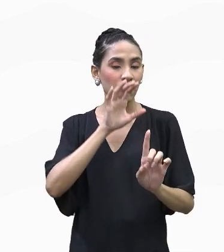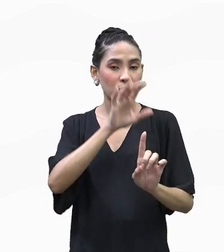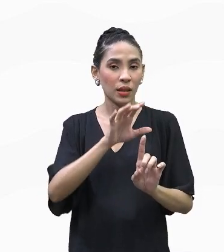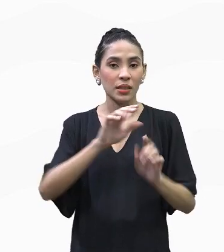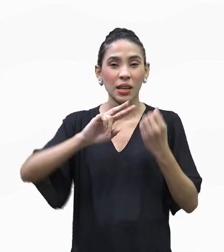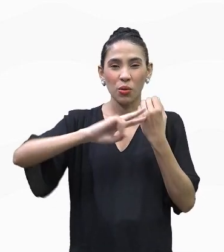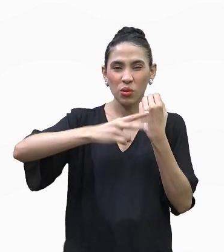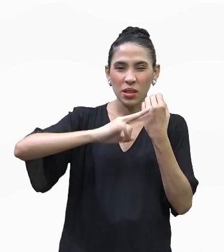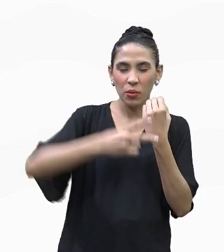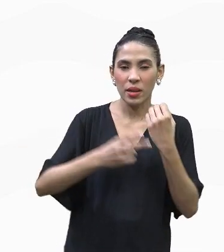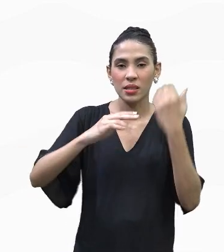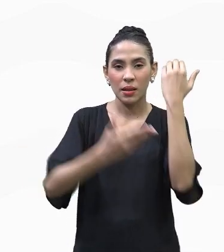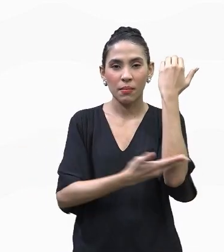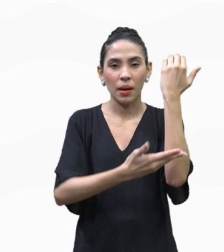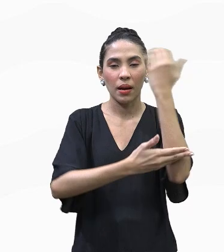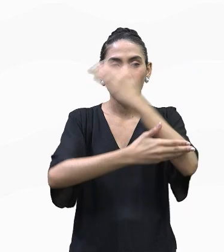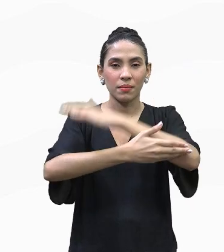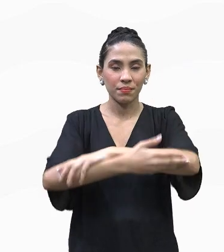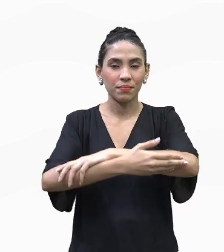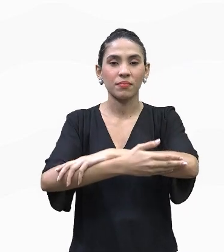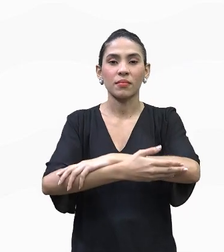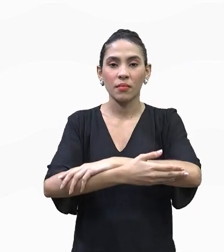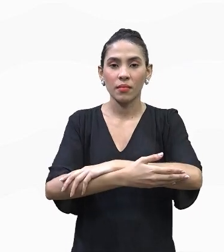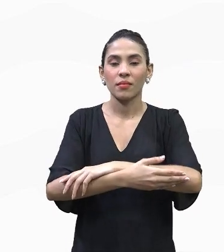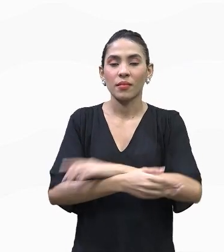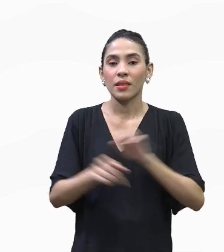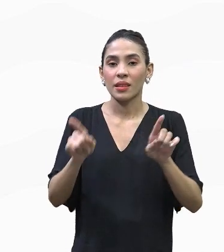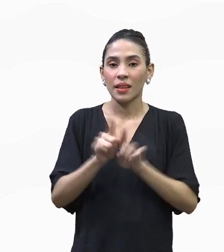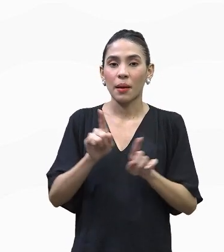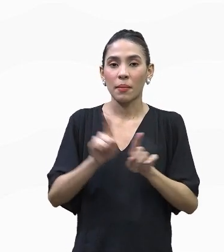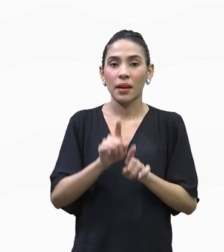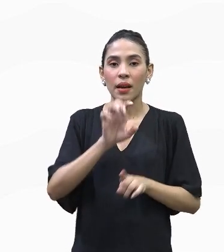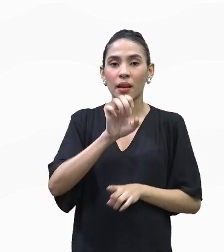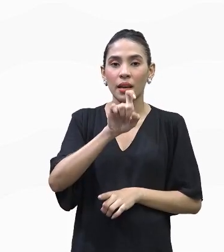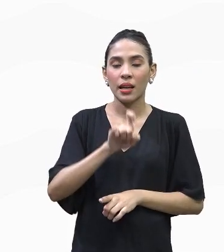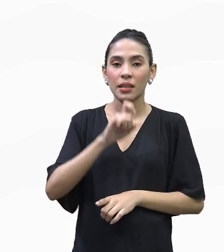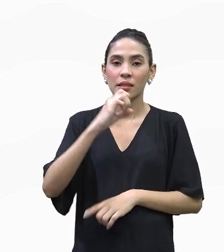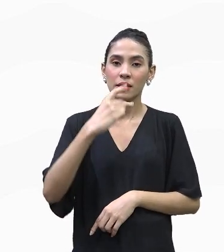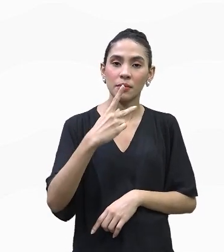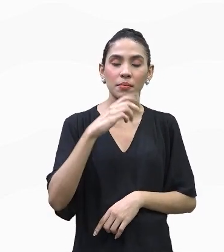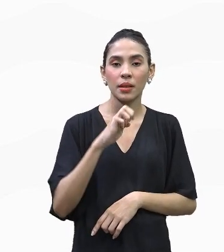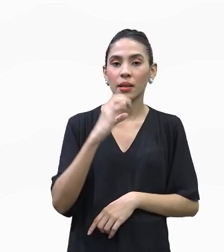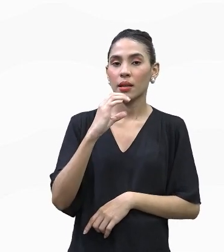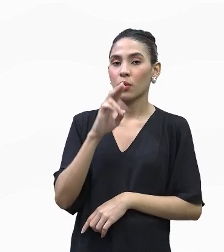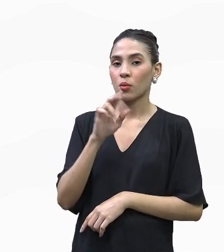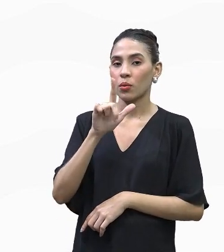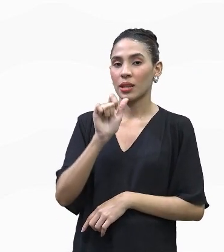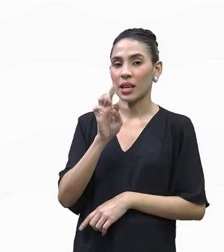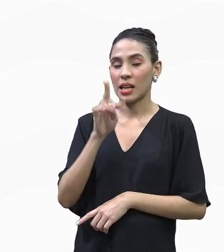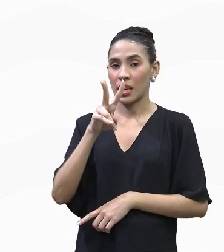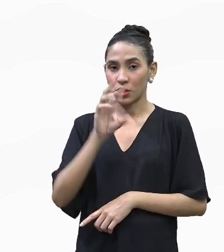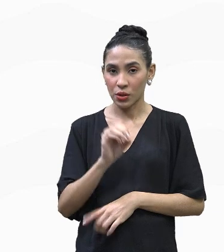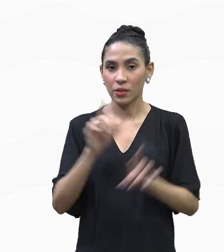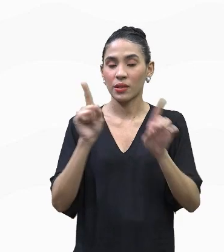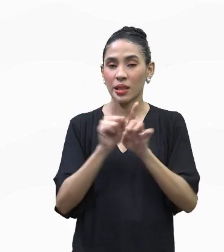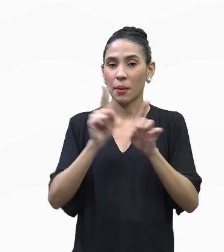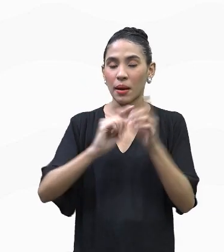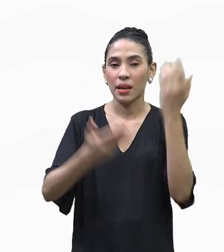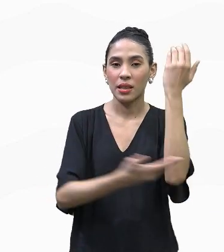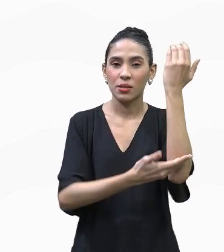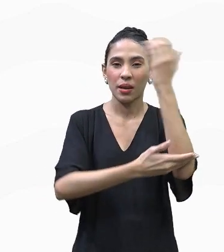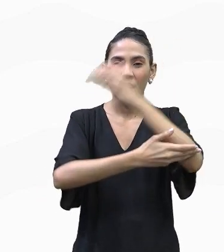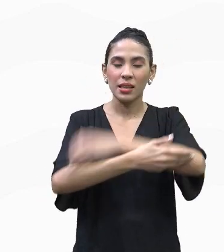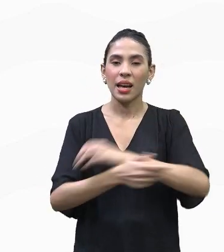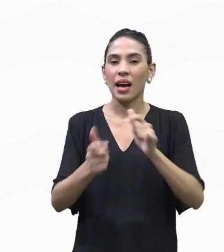desmatamento causados pelo desmatamento especulativo. Esse sim, vão então aí desmatar